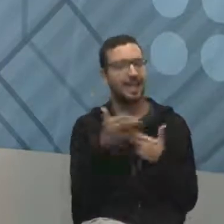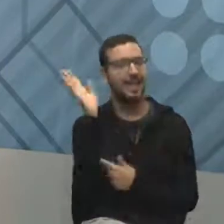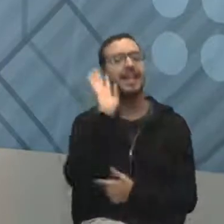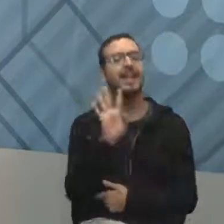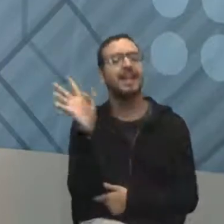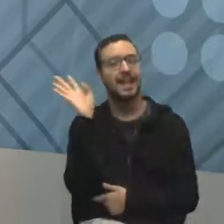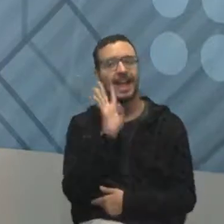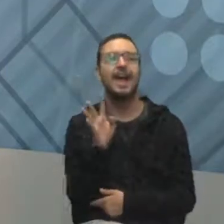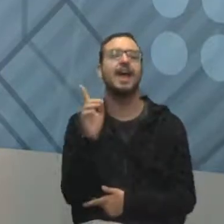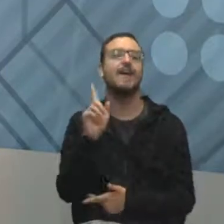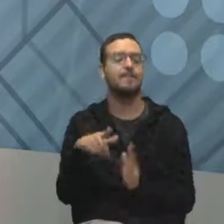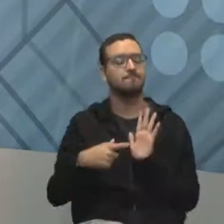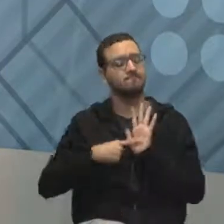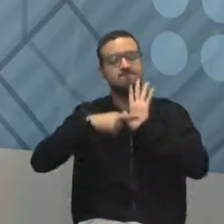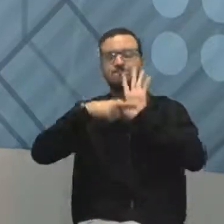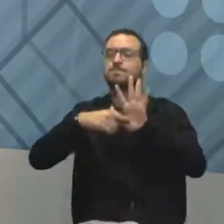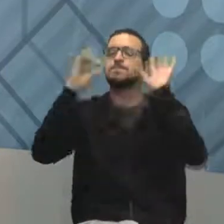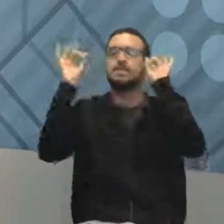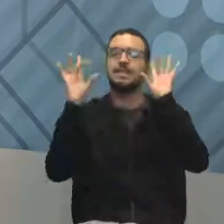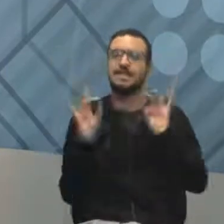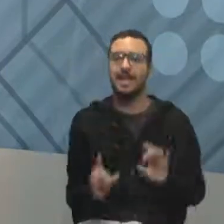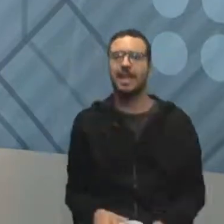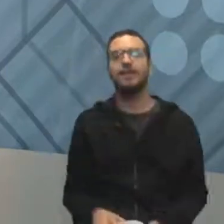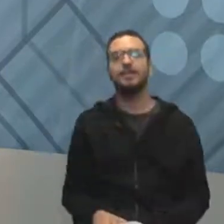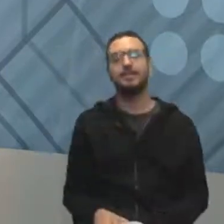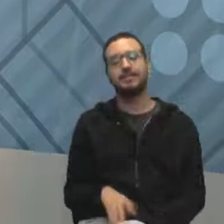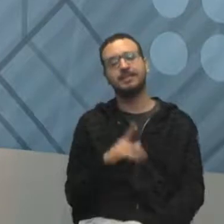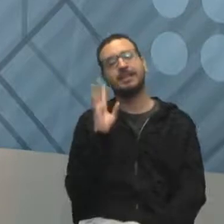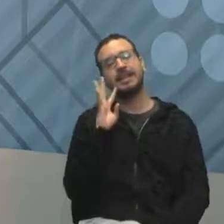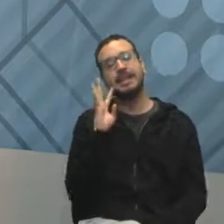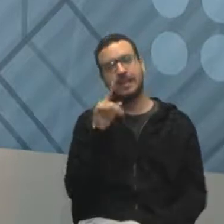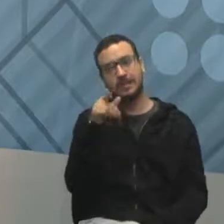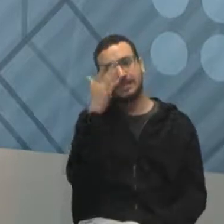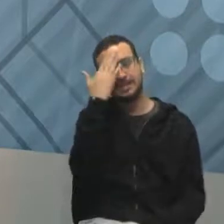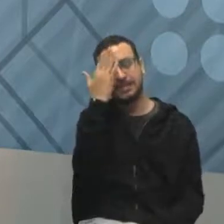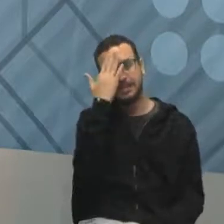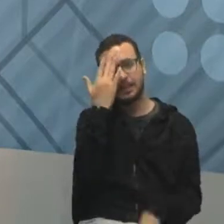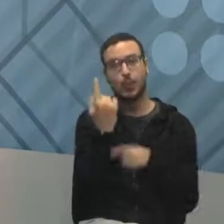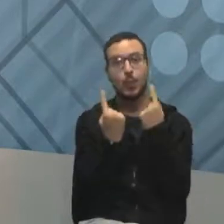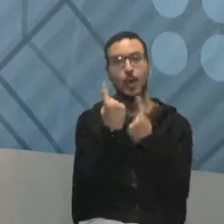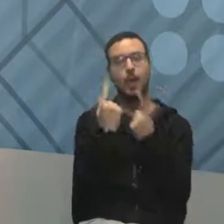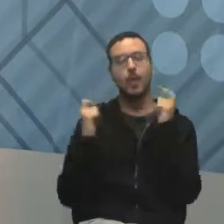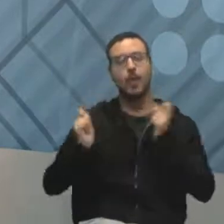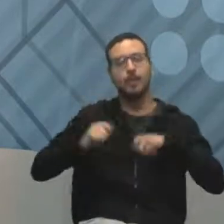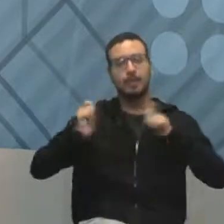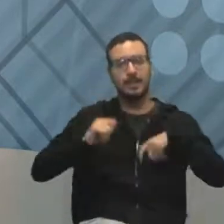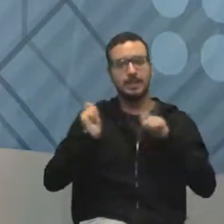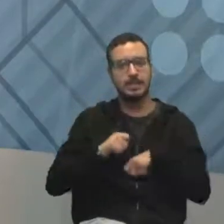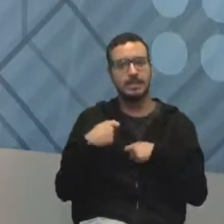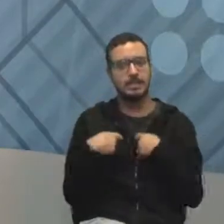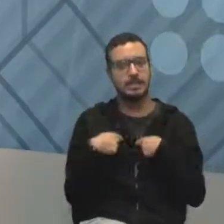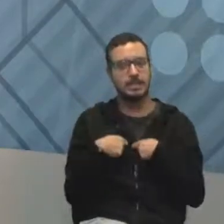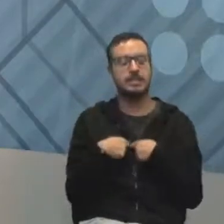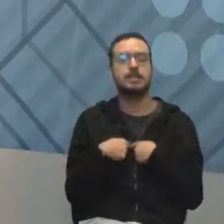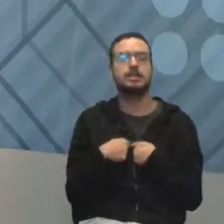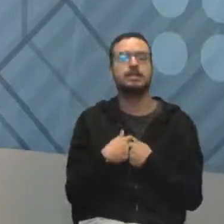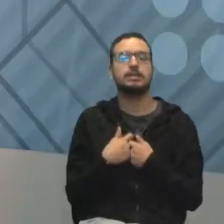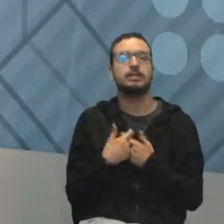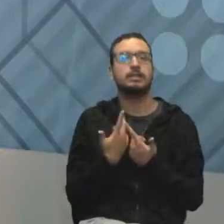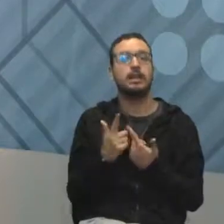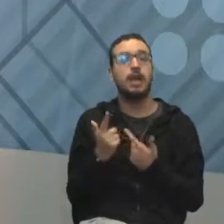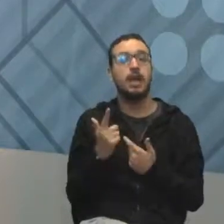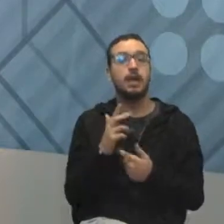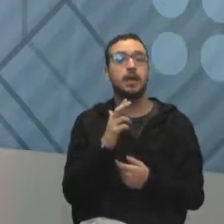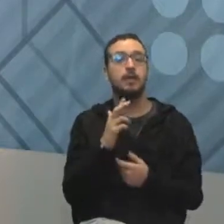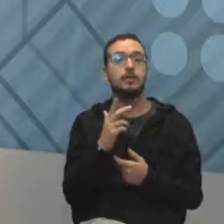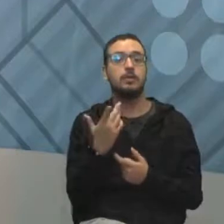você alguém muito especial. O bacana é você saber quais são as competências necessárias para aquele cargo que